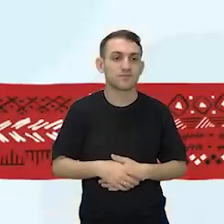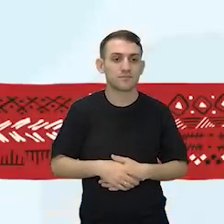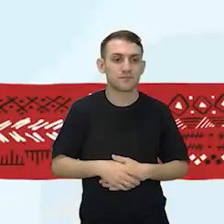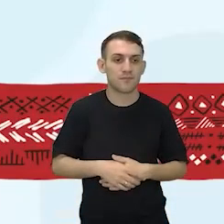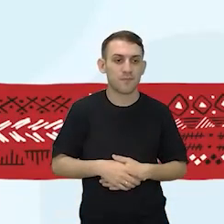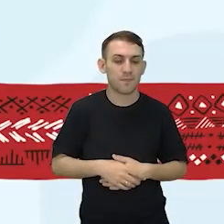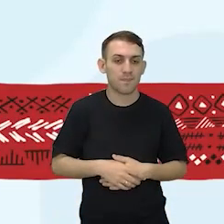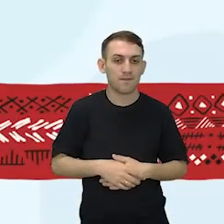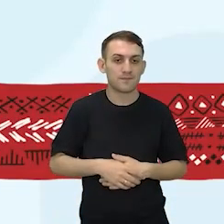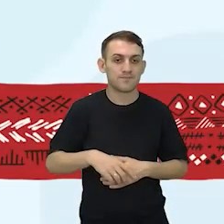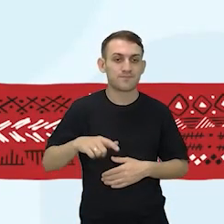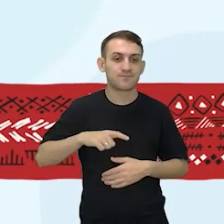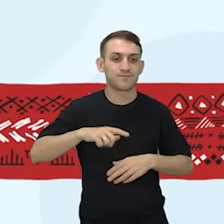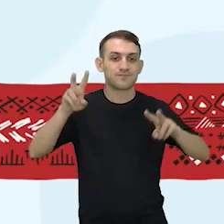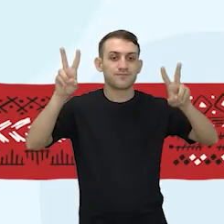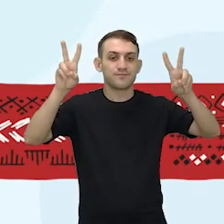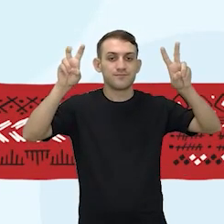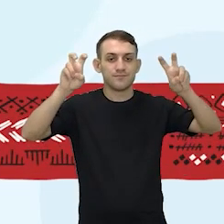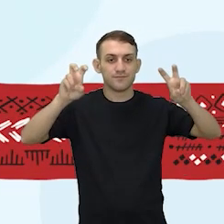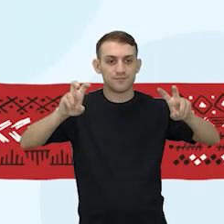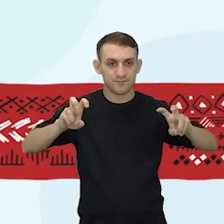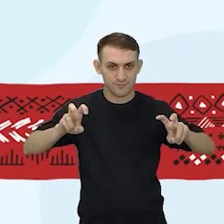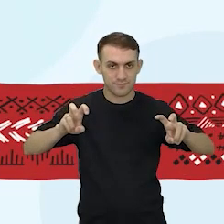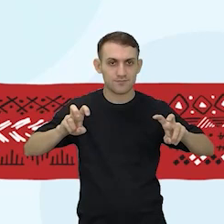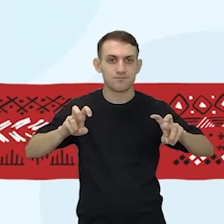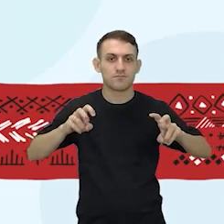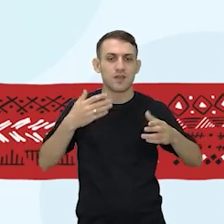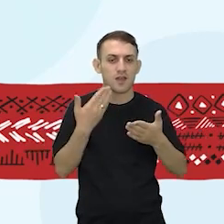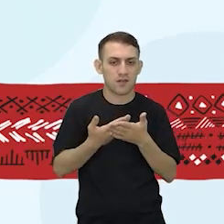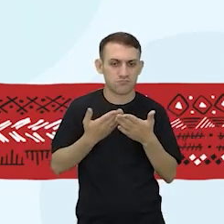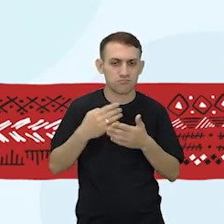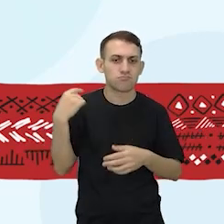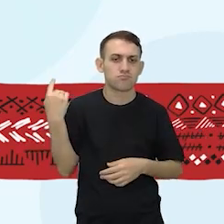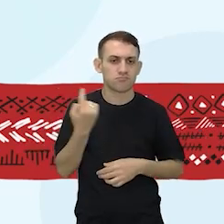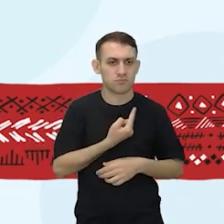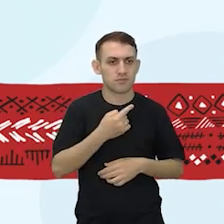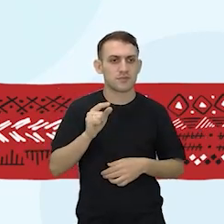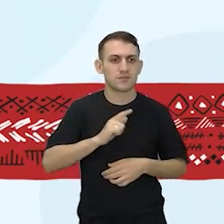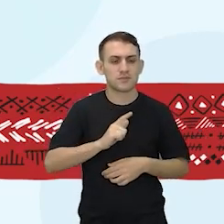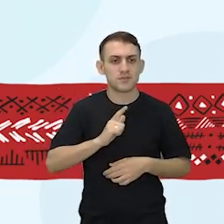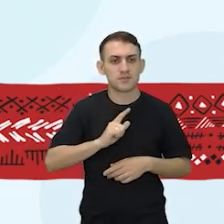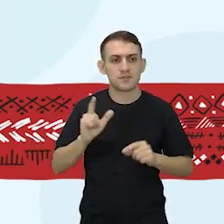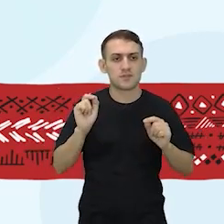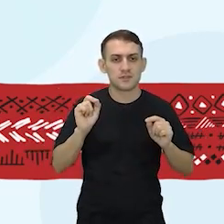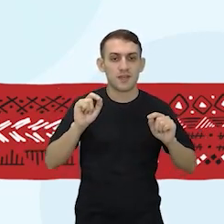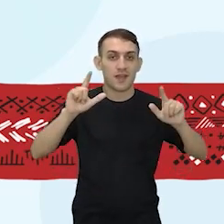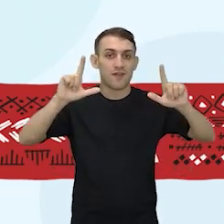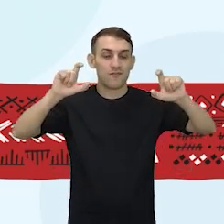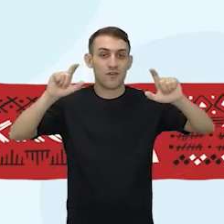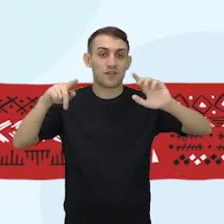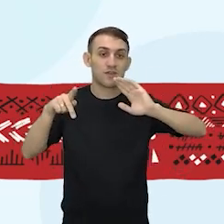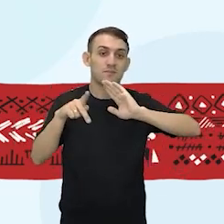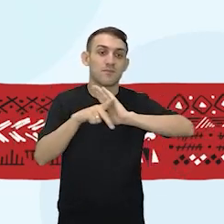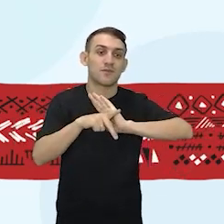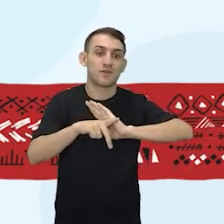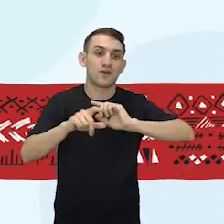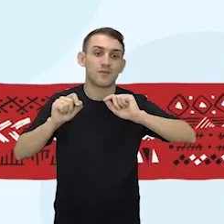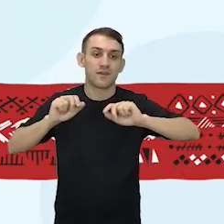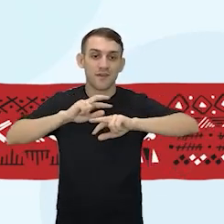Nossos temas, nossas aulas. E logo de cara vem uma imagem da